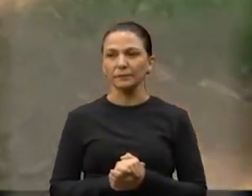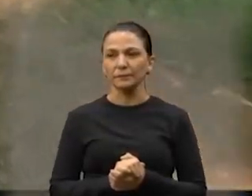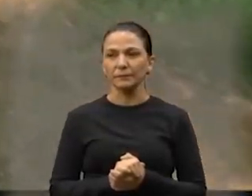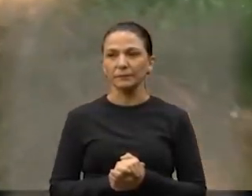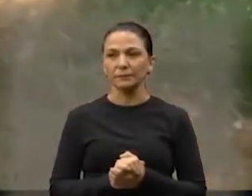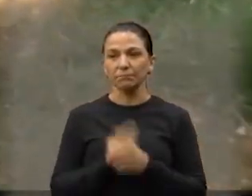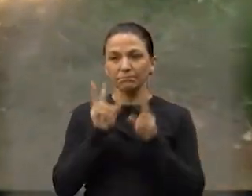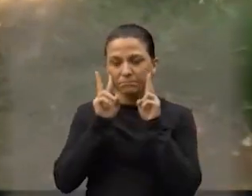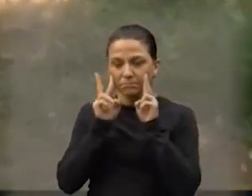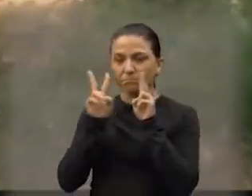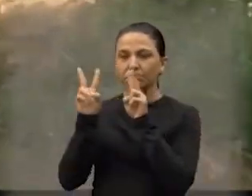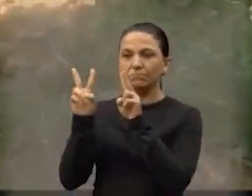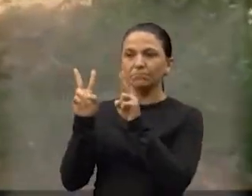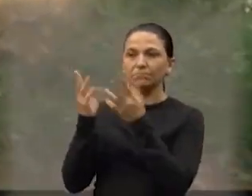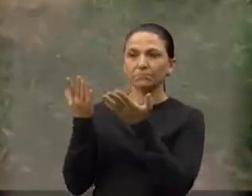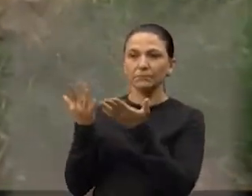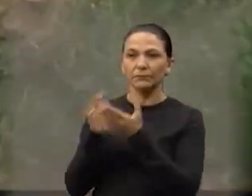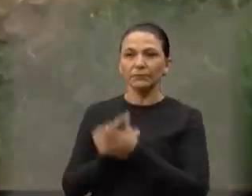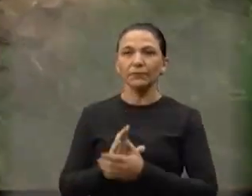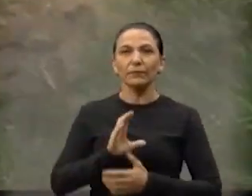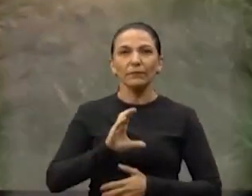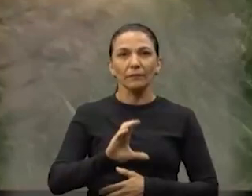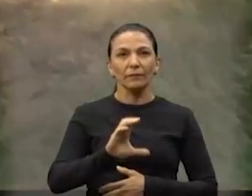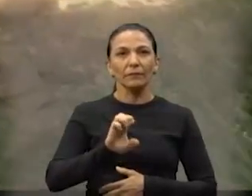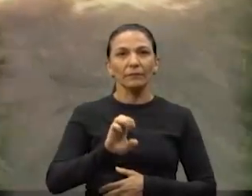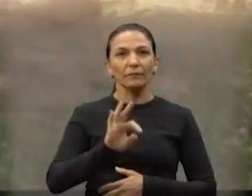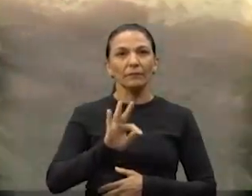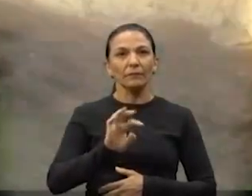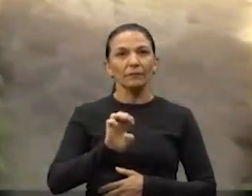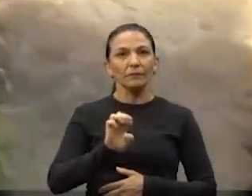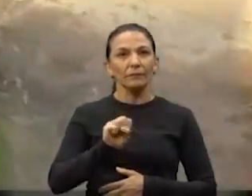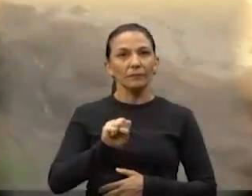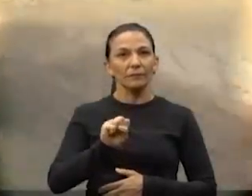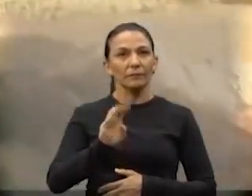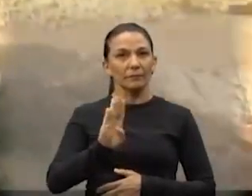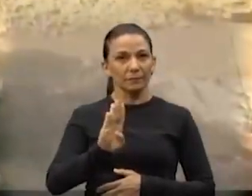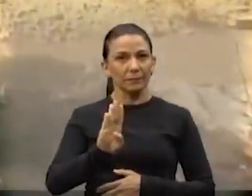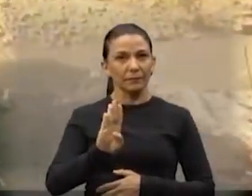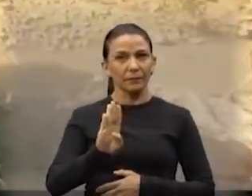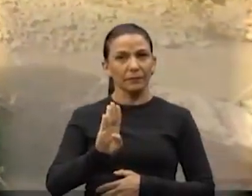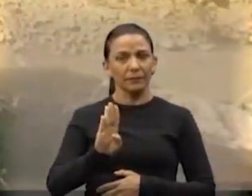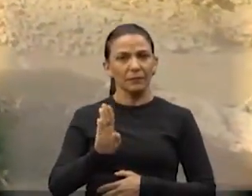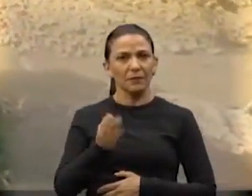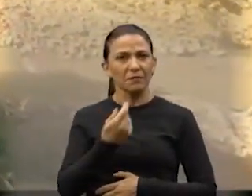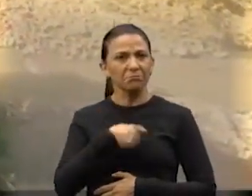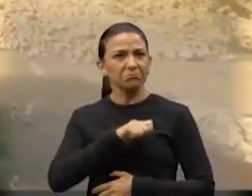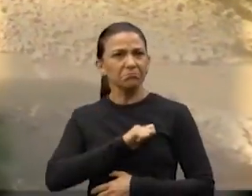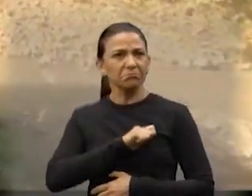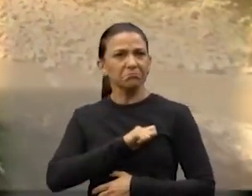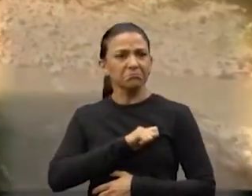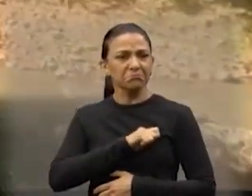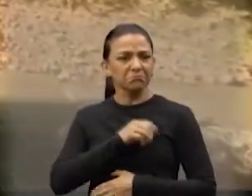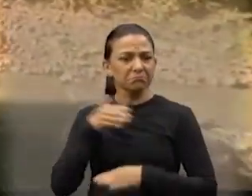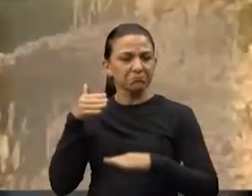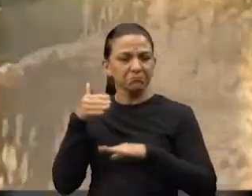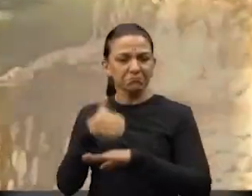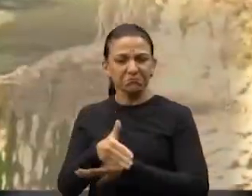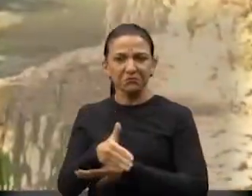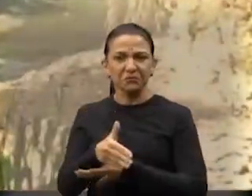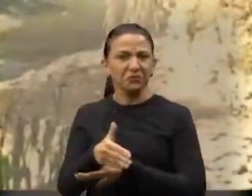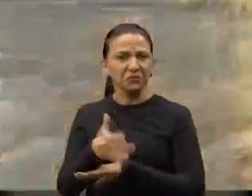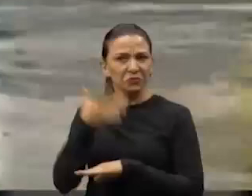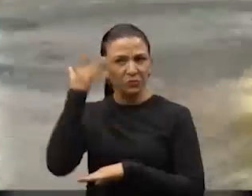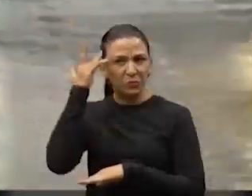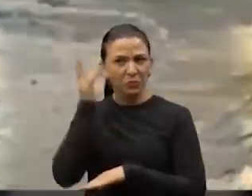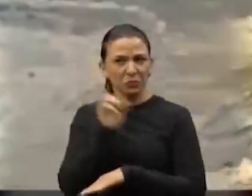Olha aí. Cetesbe. Cetesbe acho que passou por aqui hoje, mas não entrou aqui, hein? Olha lá.